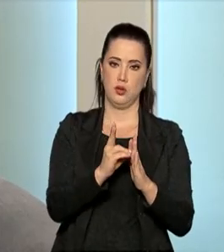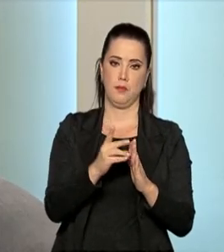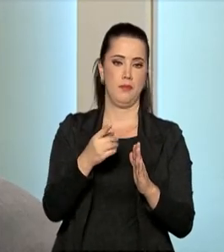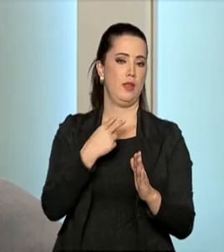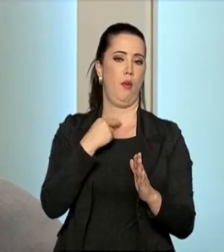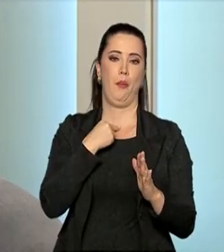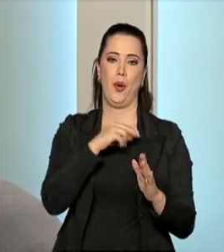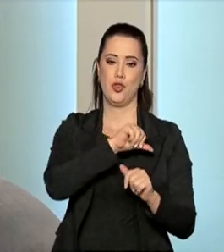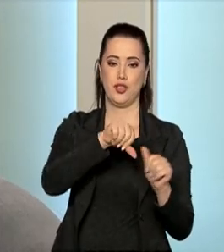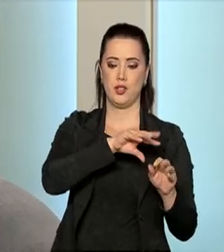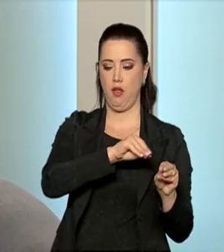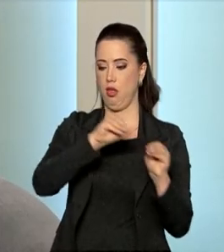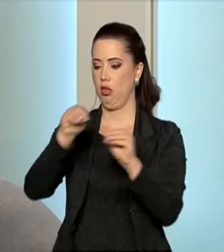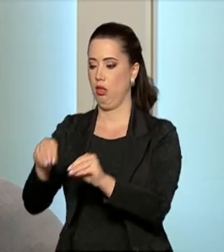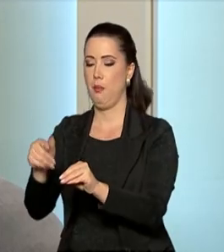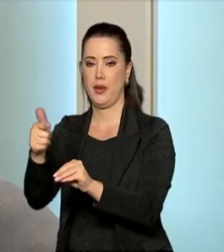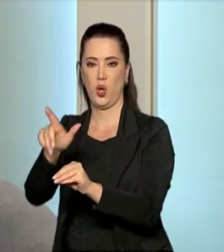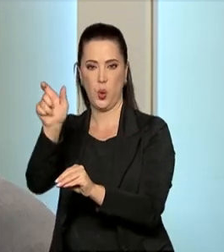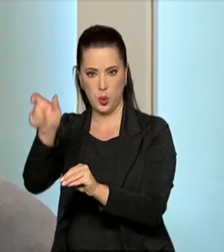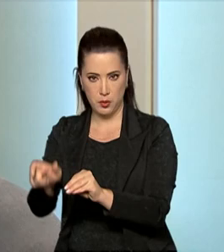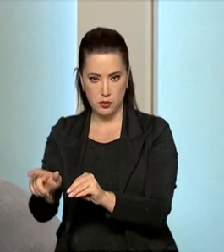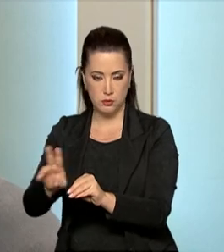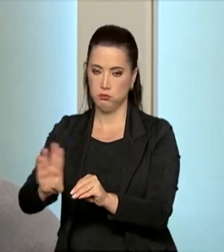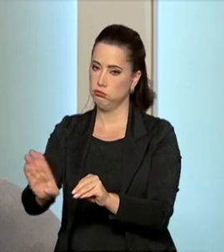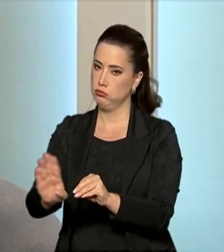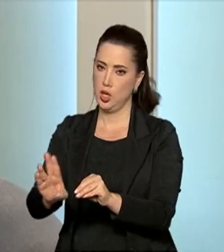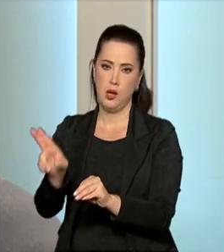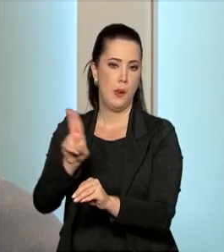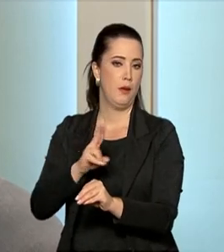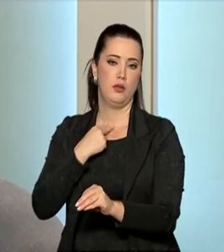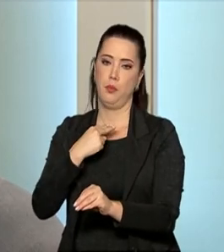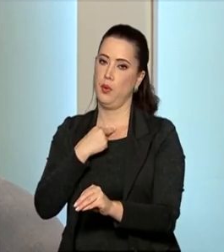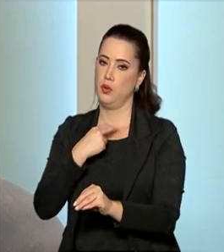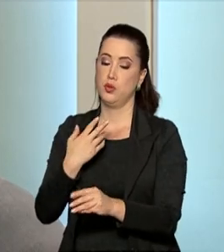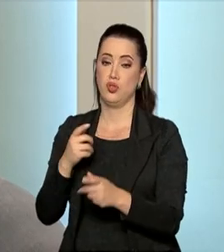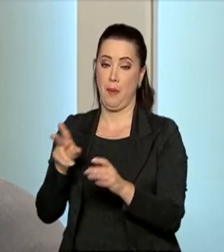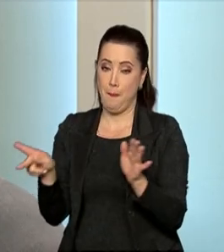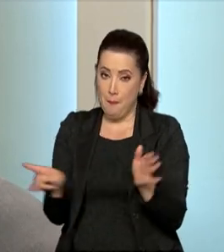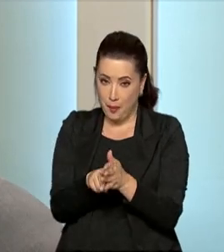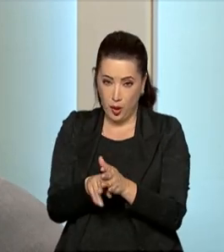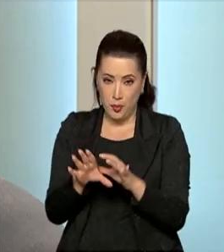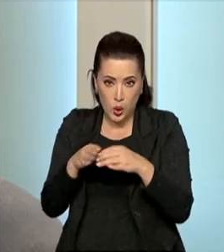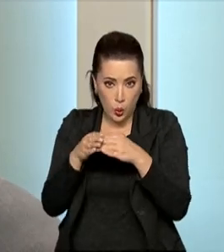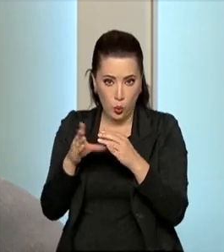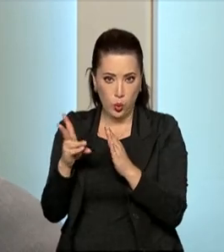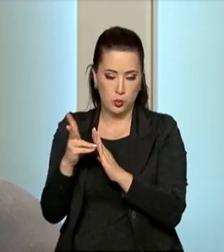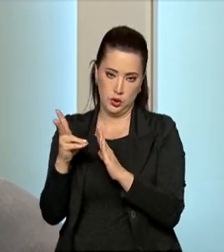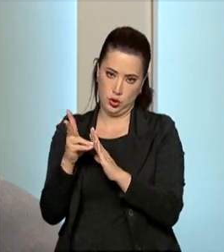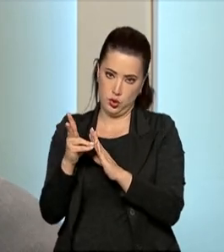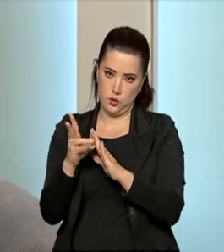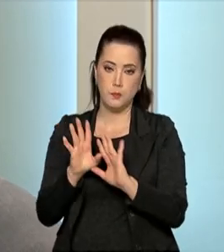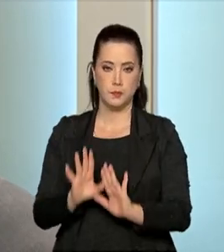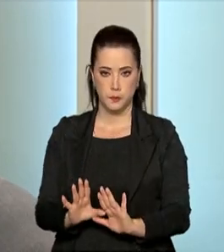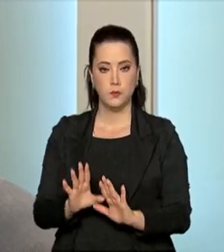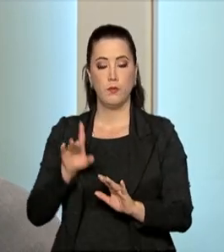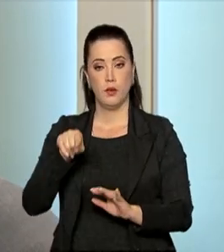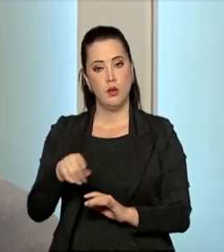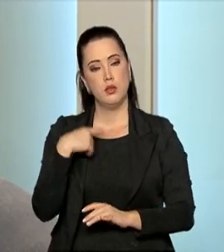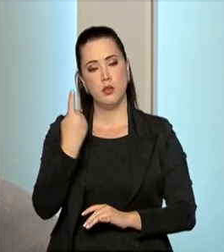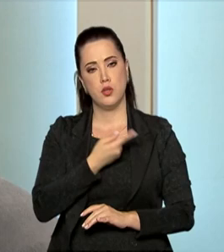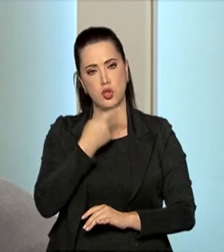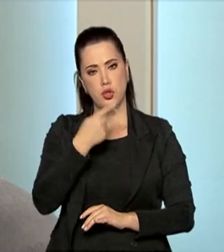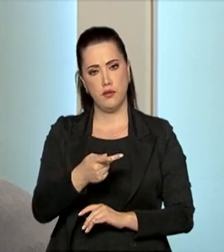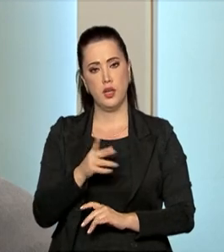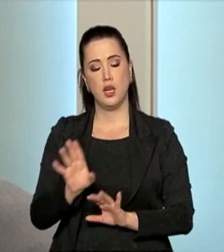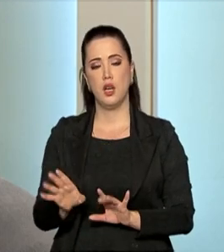A terra indígena é usufruto exclusivo do índio. E veja só, nós estamos falando em produtividade